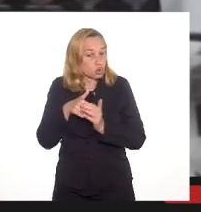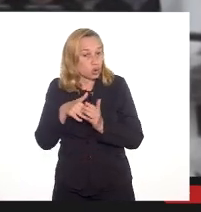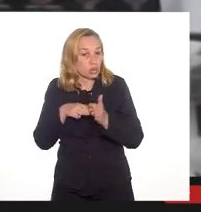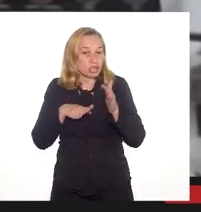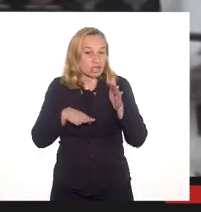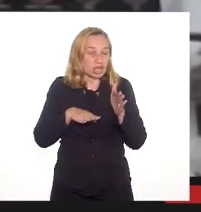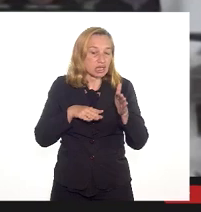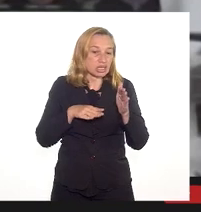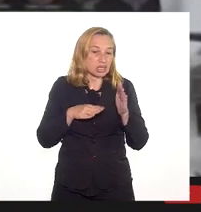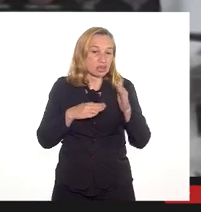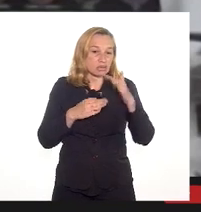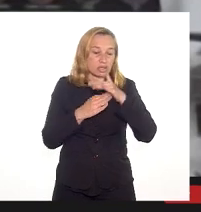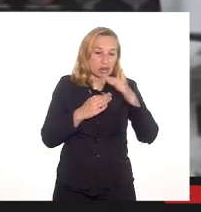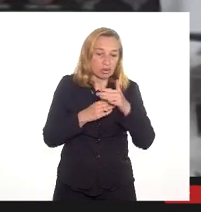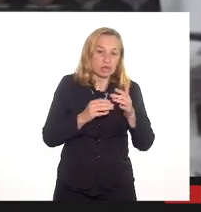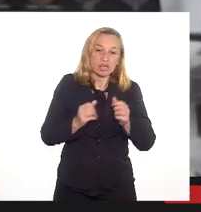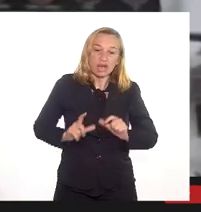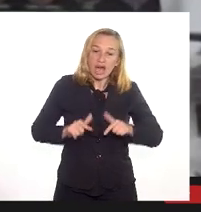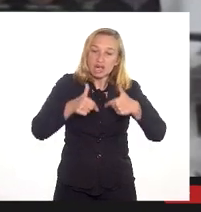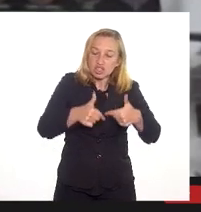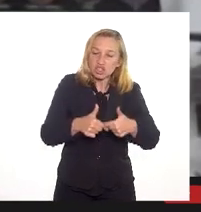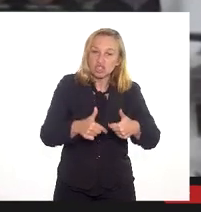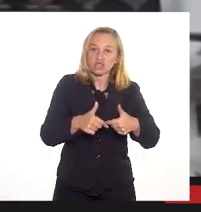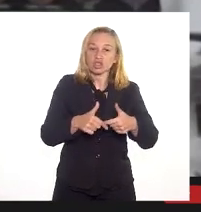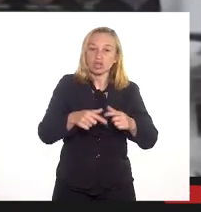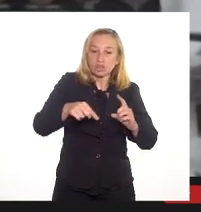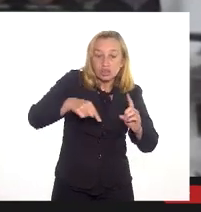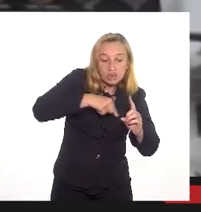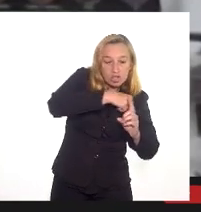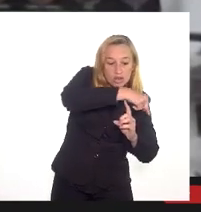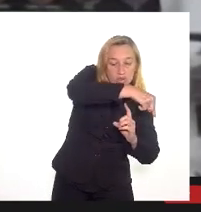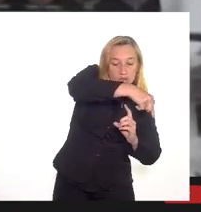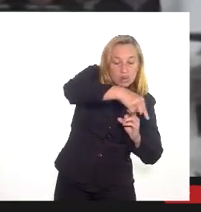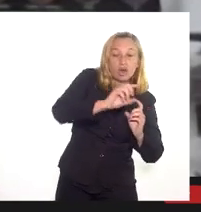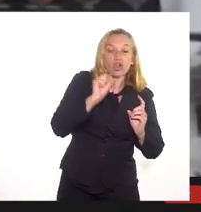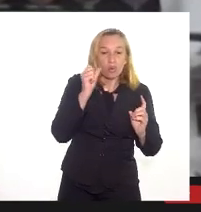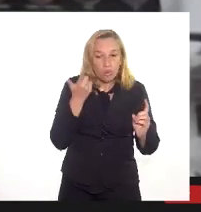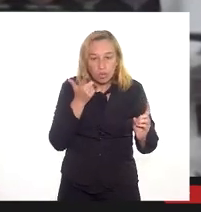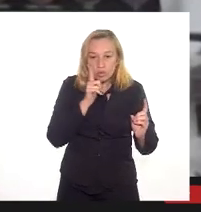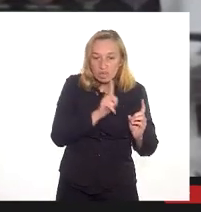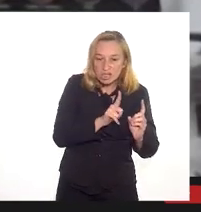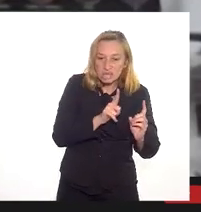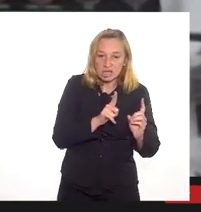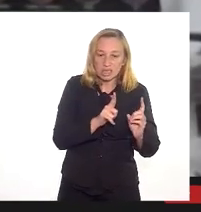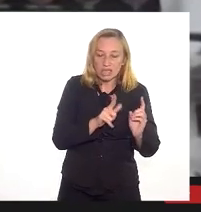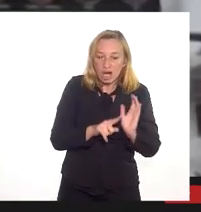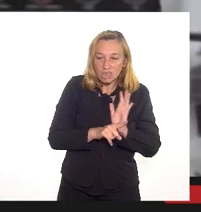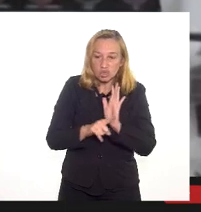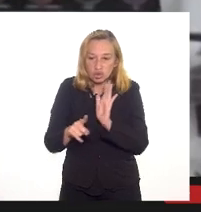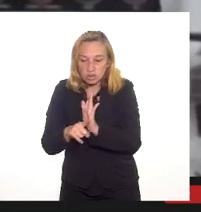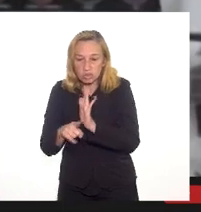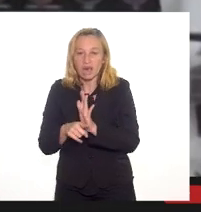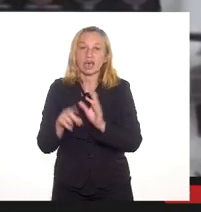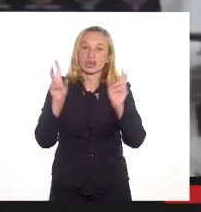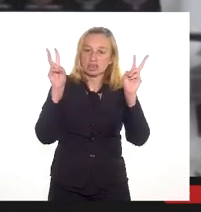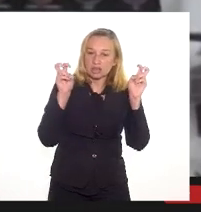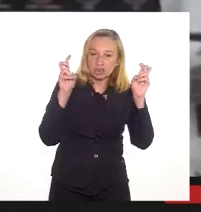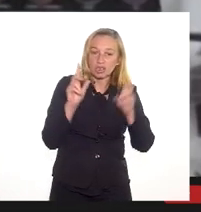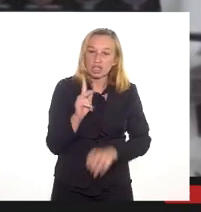mitigatórias sejam realmente aplicadas nesse entorno para que a gente consiga mitigar realmente essa questão